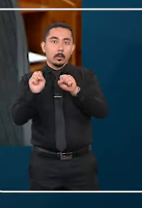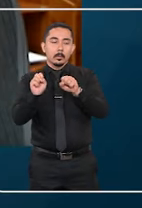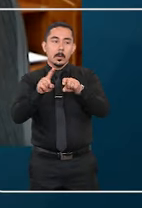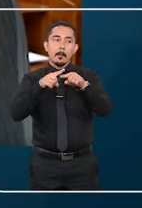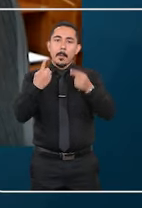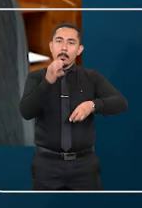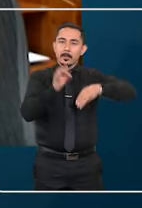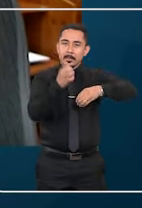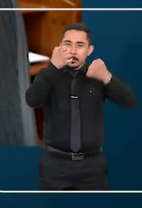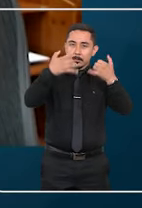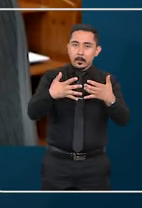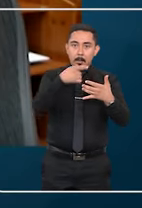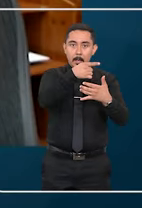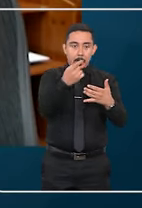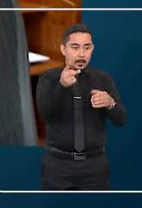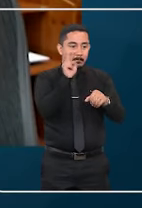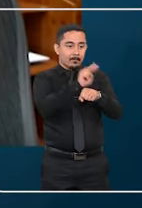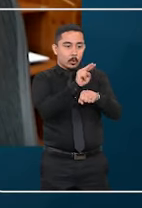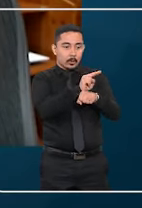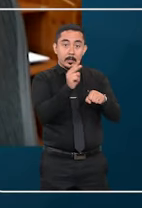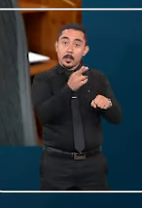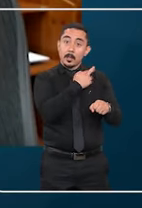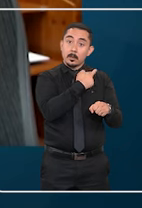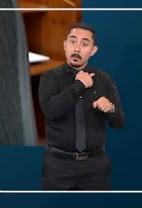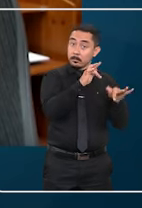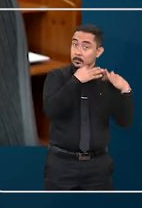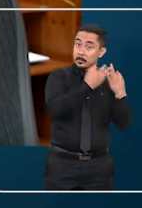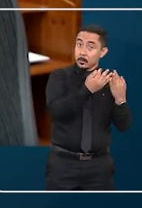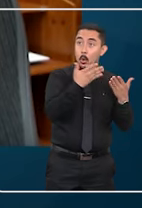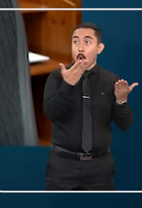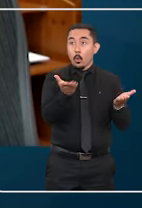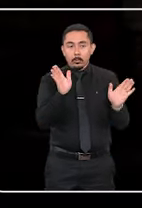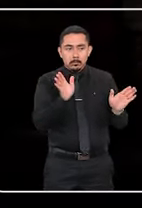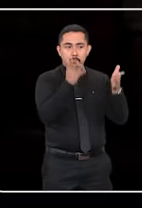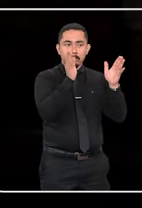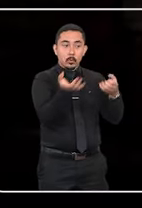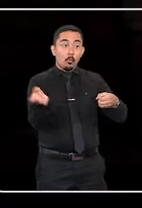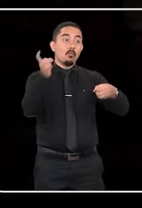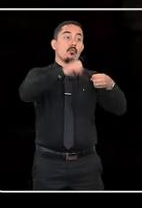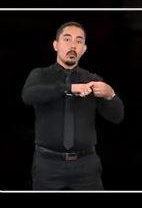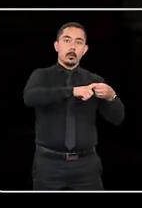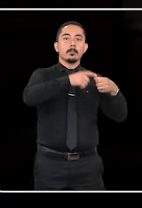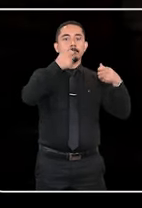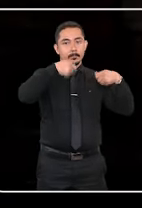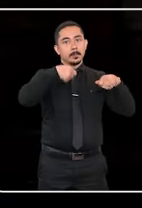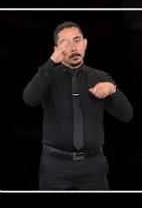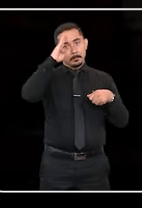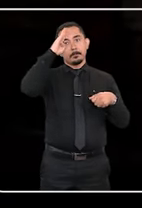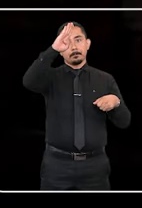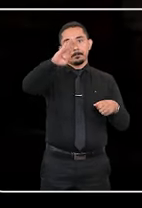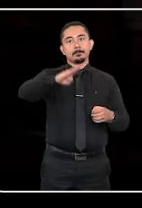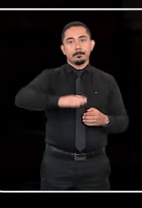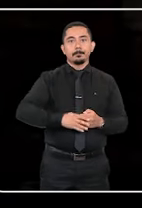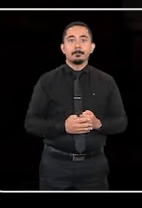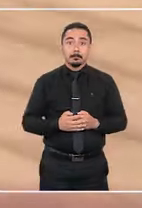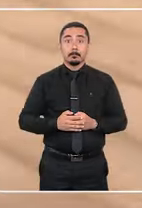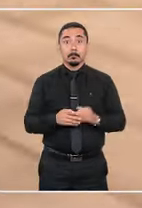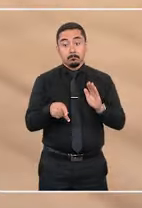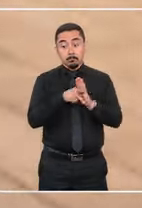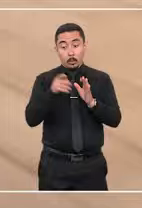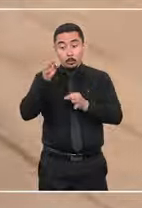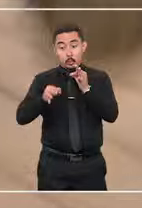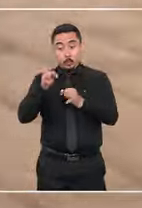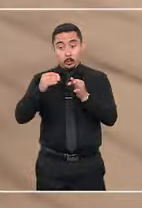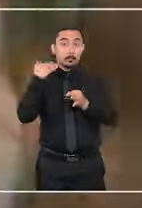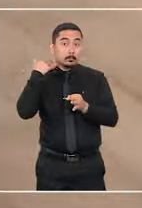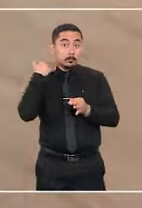ministro, a preservação do vínculo familiar ou a promoção da sua reintegração devem ser preferencialmente adotadas pelo